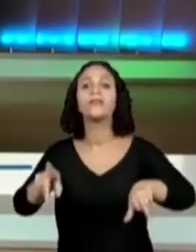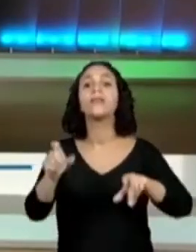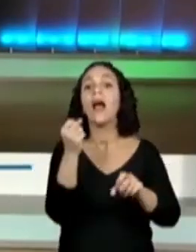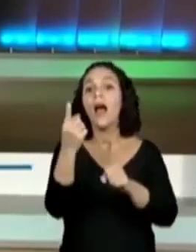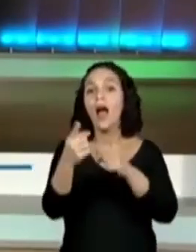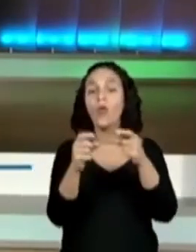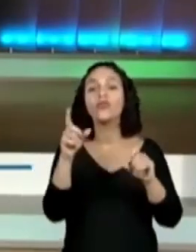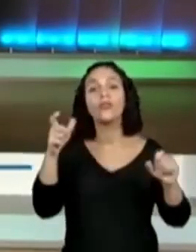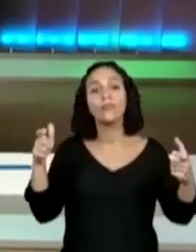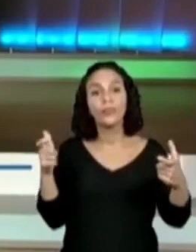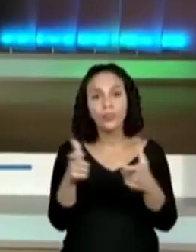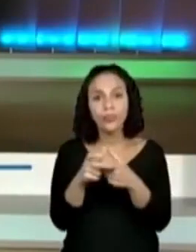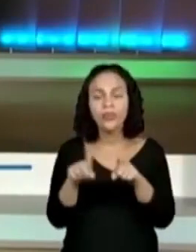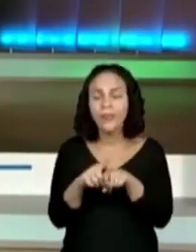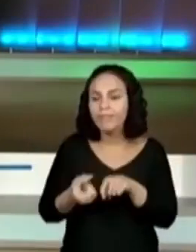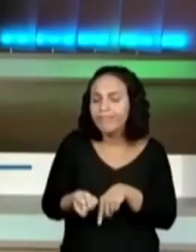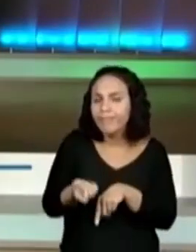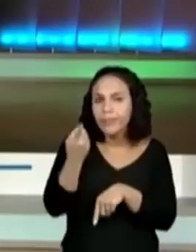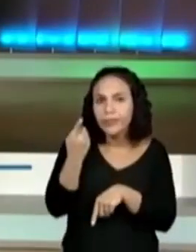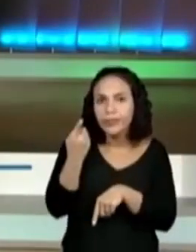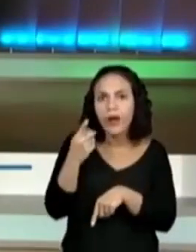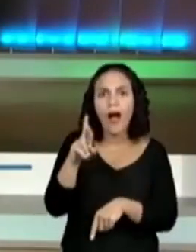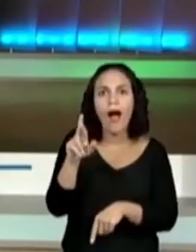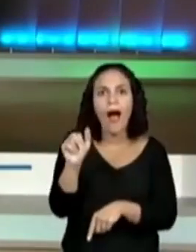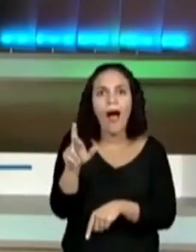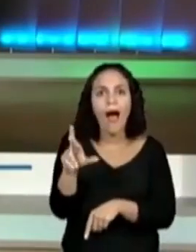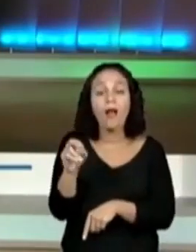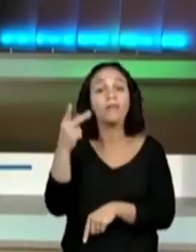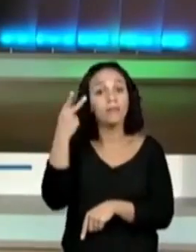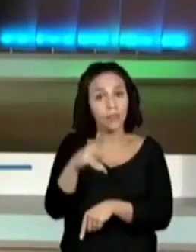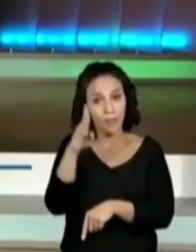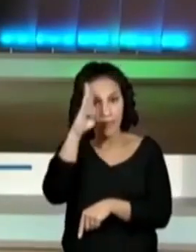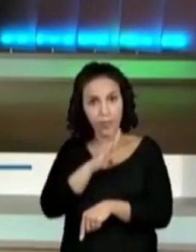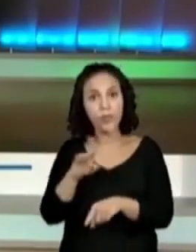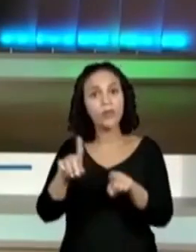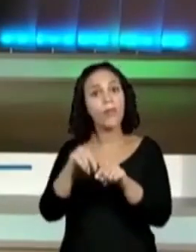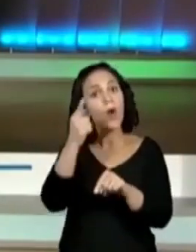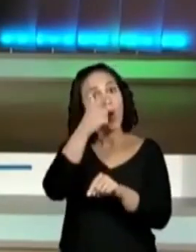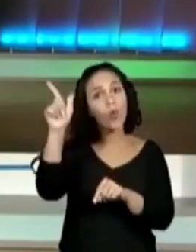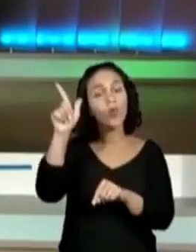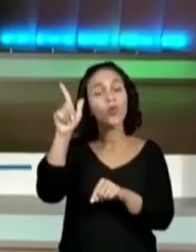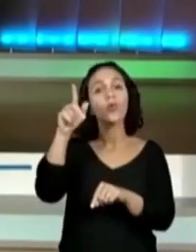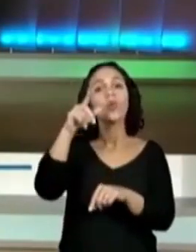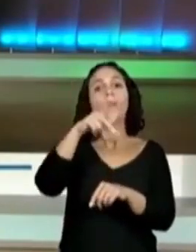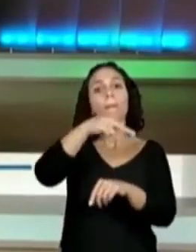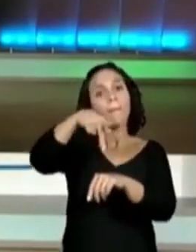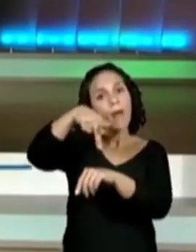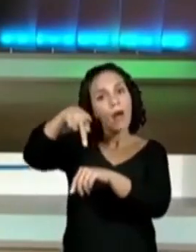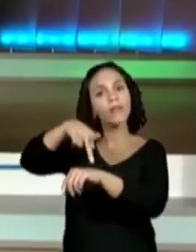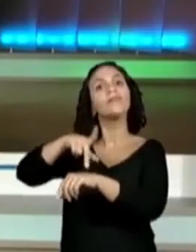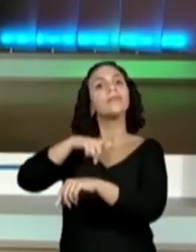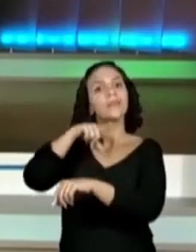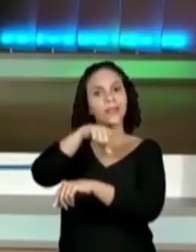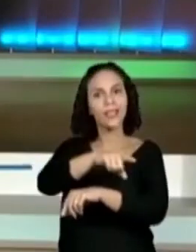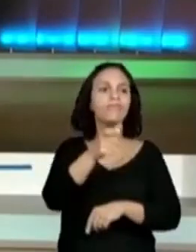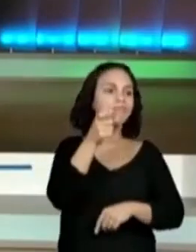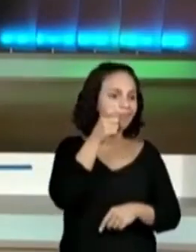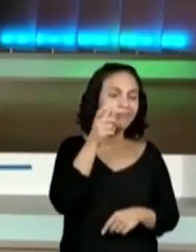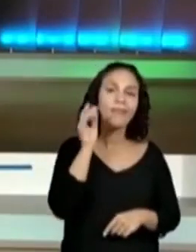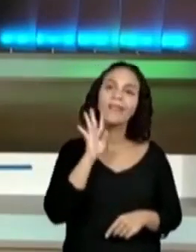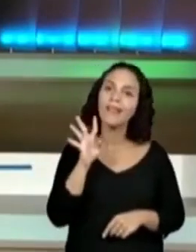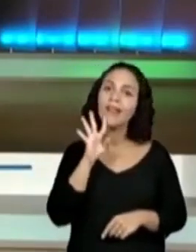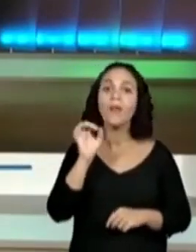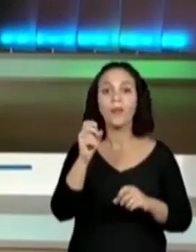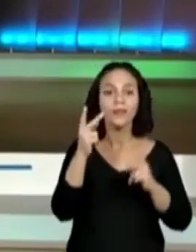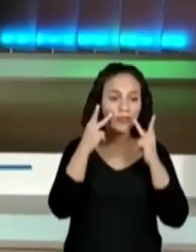extinção e animais raros. E não tem só os animais brasileiros, não. Tem animais do mundo todo. É bem legal a ideia. E vocês podem